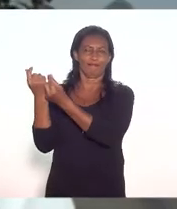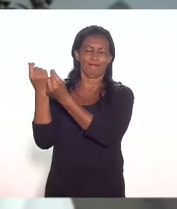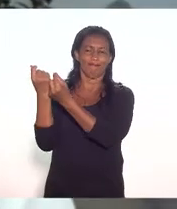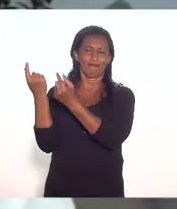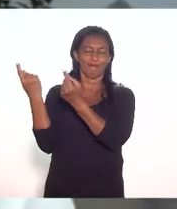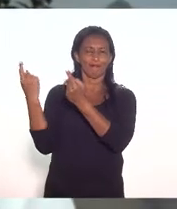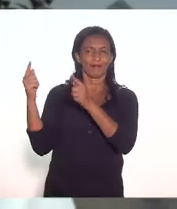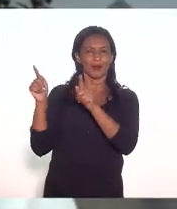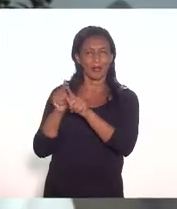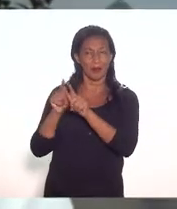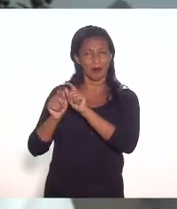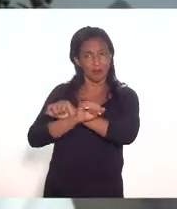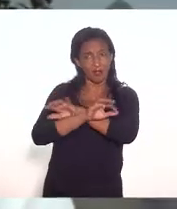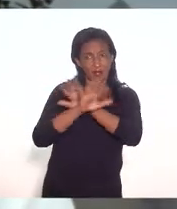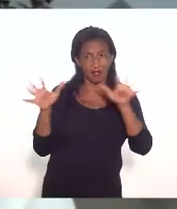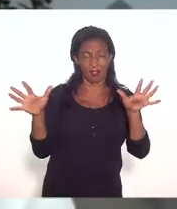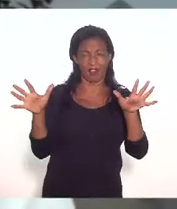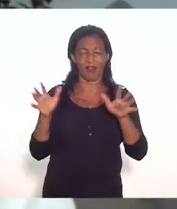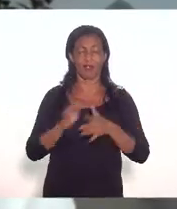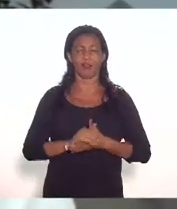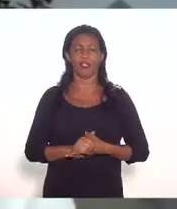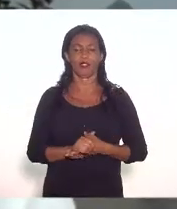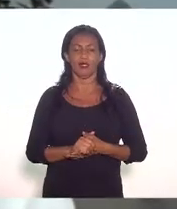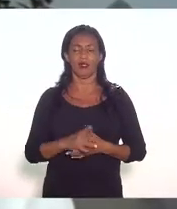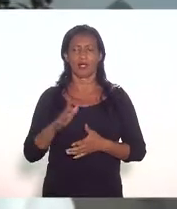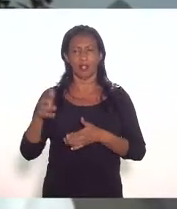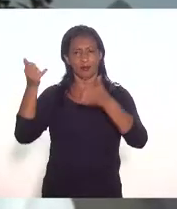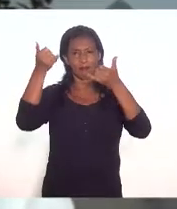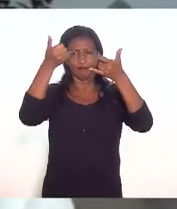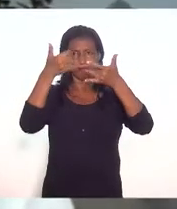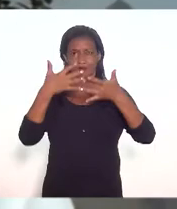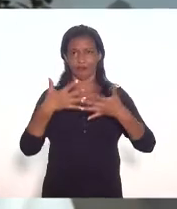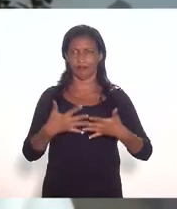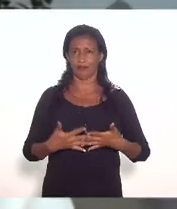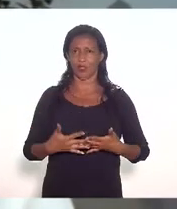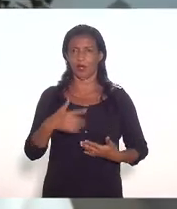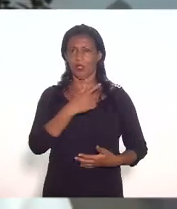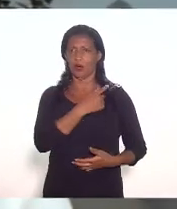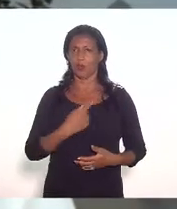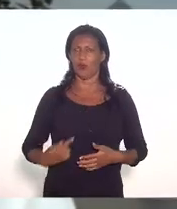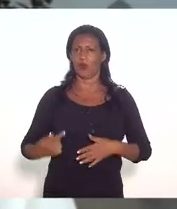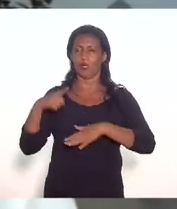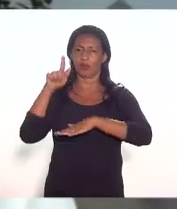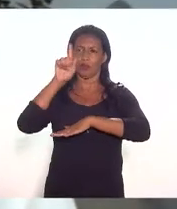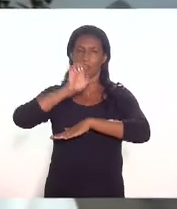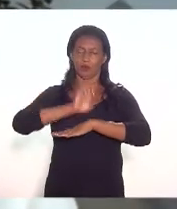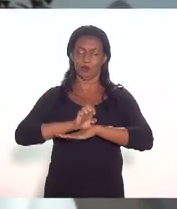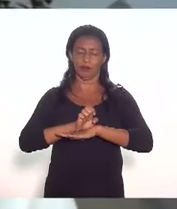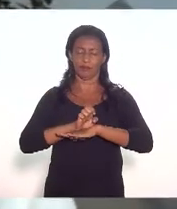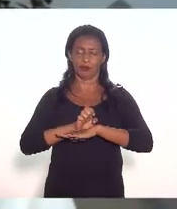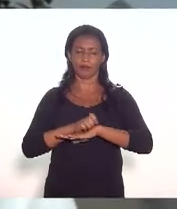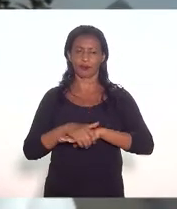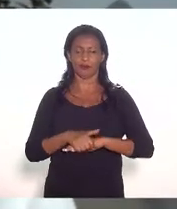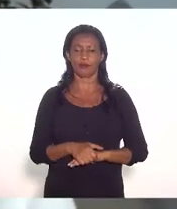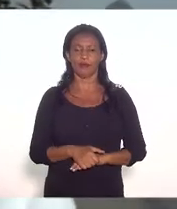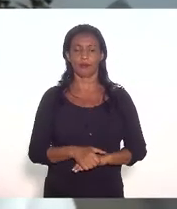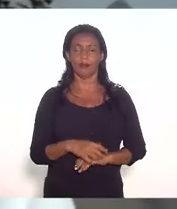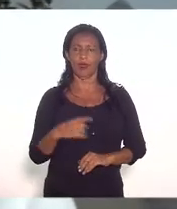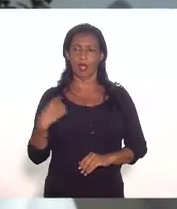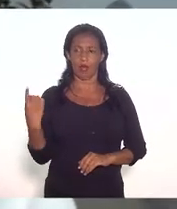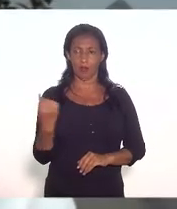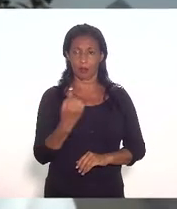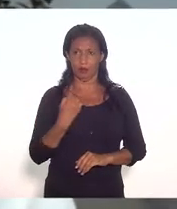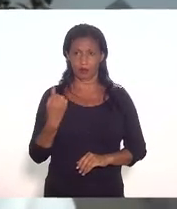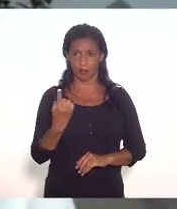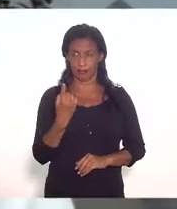isso fica bem claro na justificativa apresentada pelo pelo governador do estado a nossa única